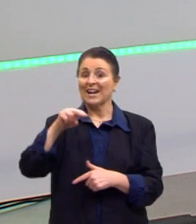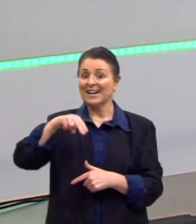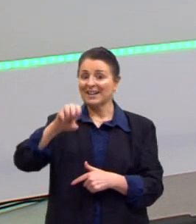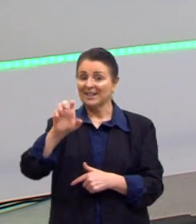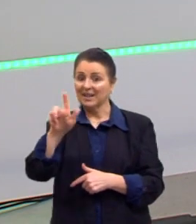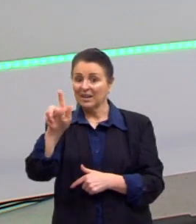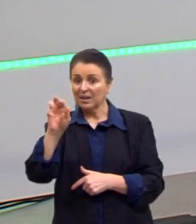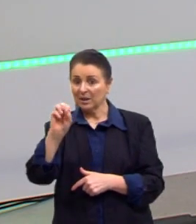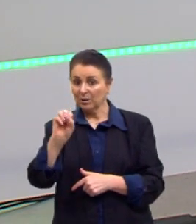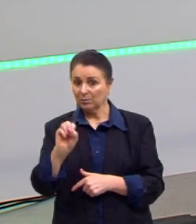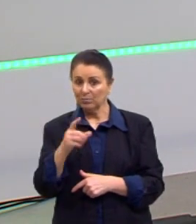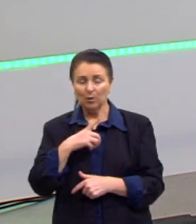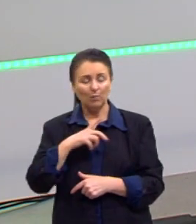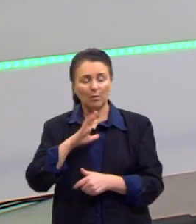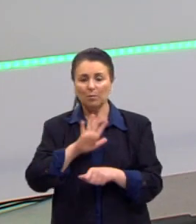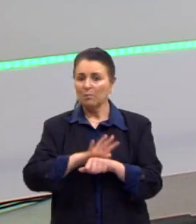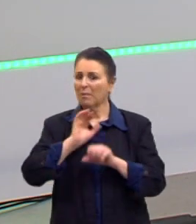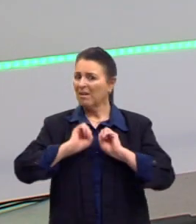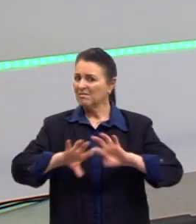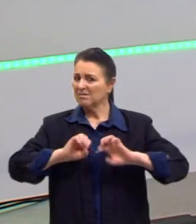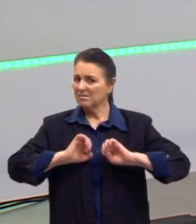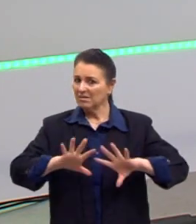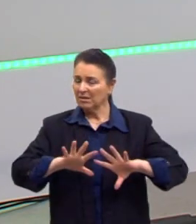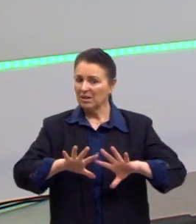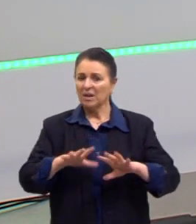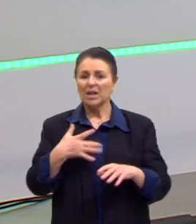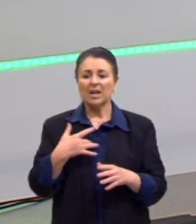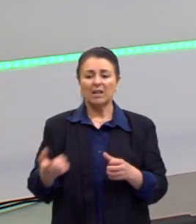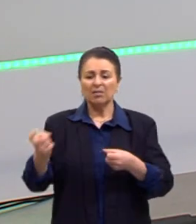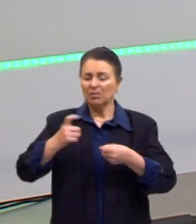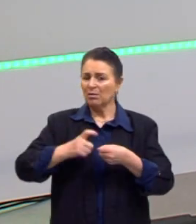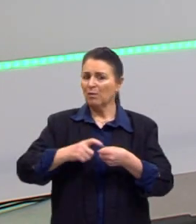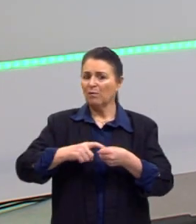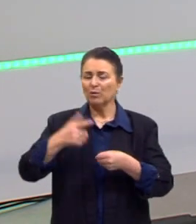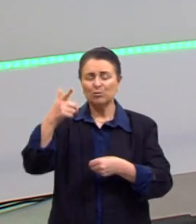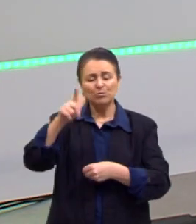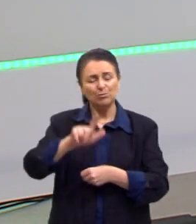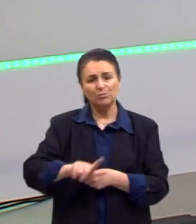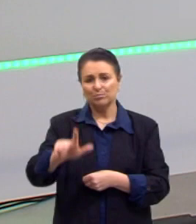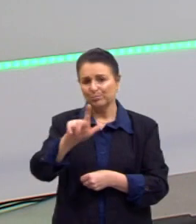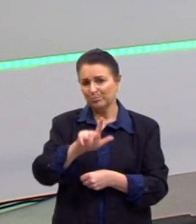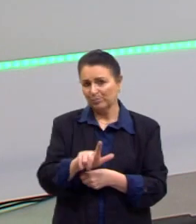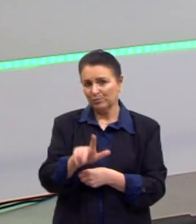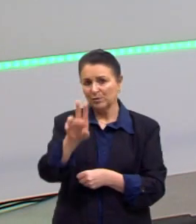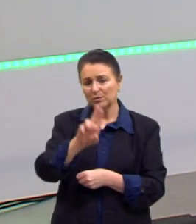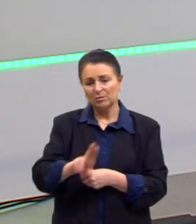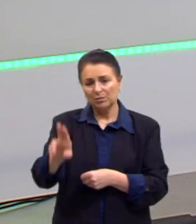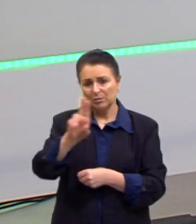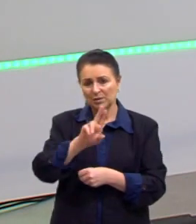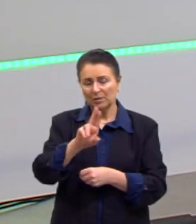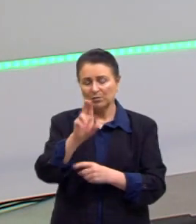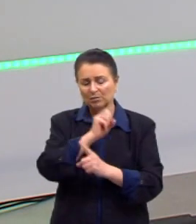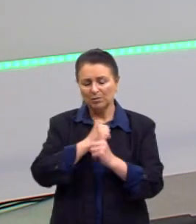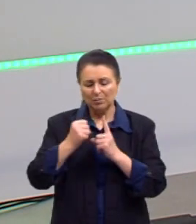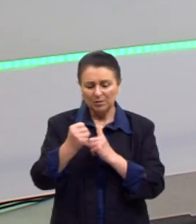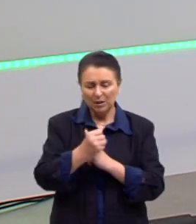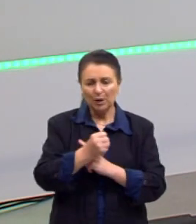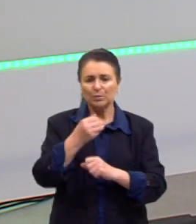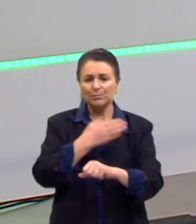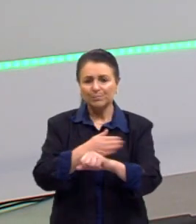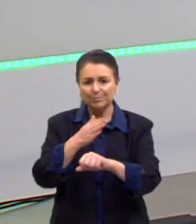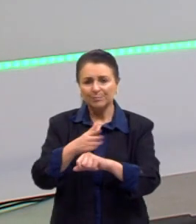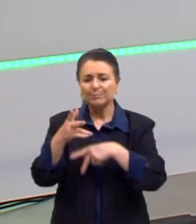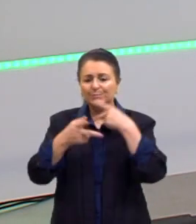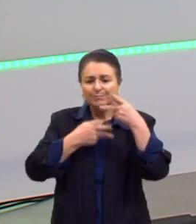gente comece a botar ele lá embaixo do tapete para que ele não volte aos nossos costumes de